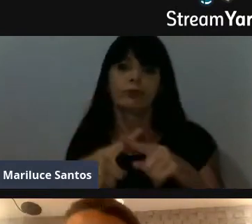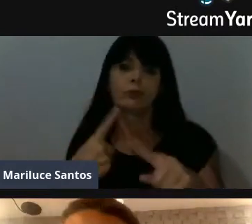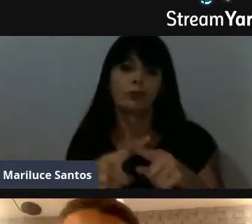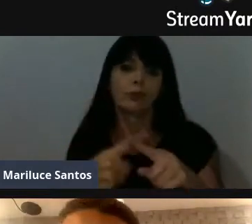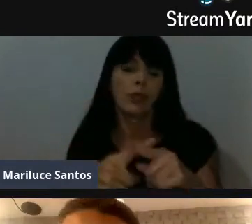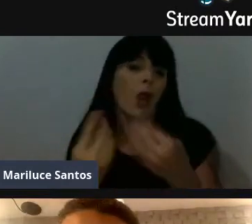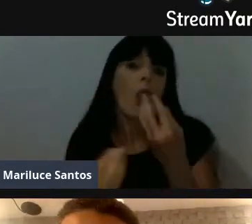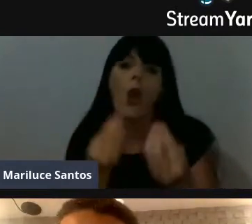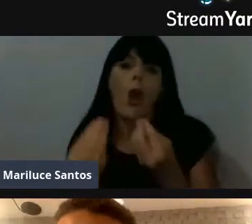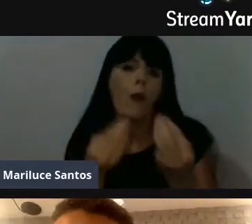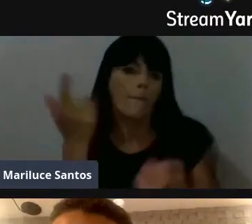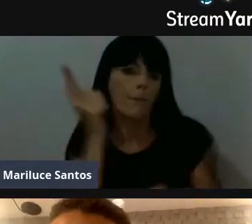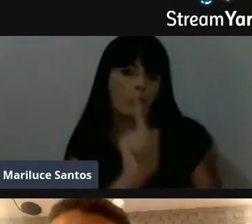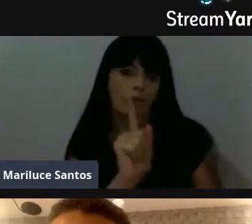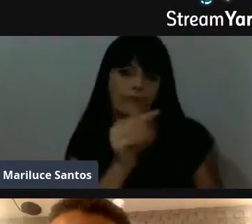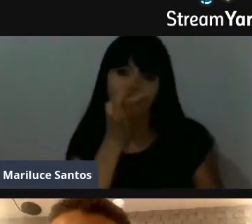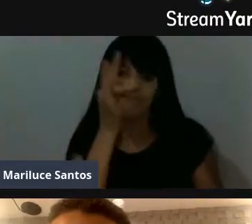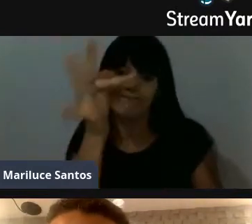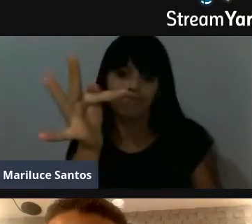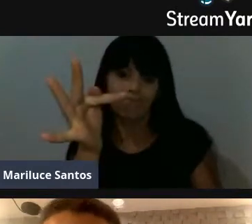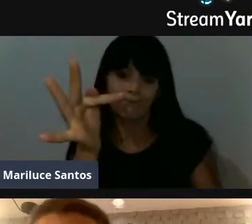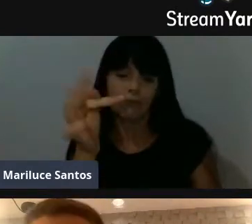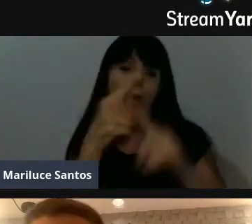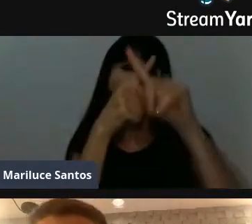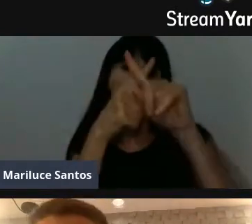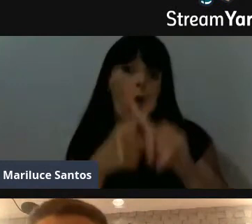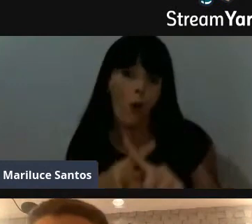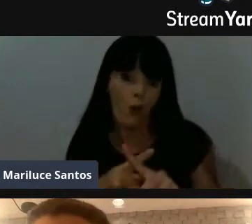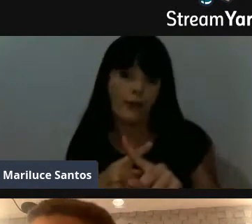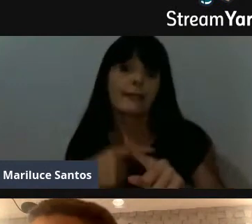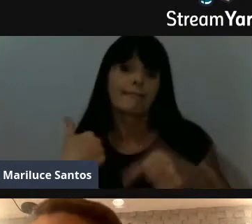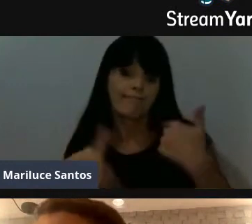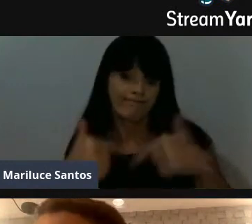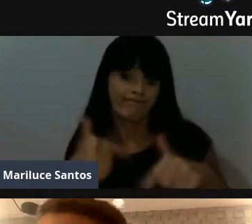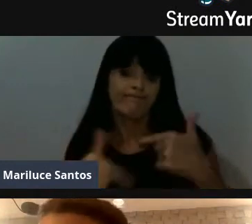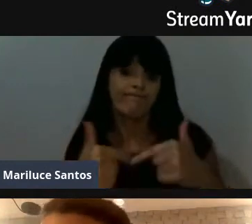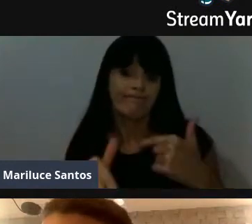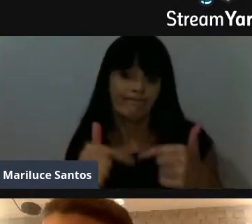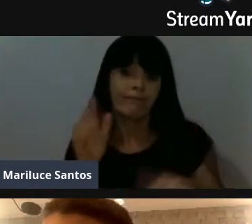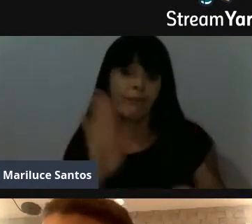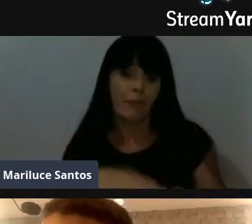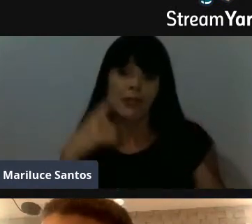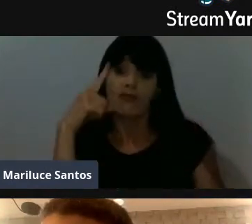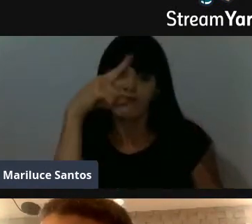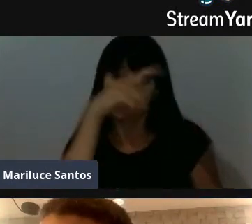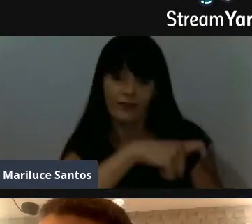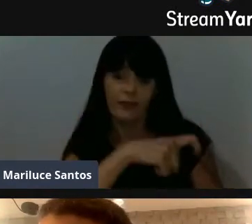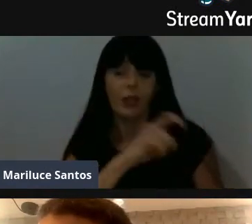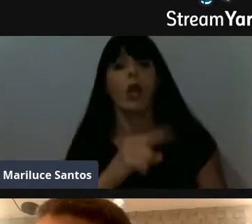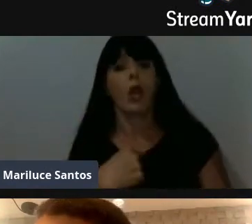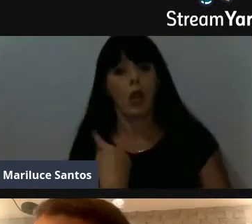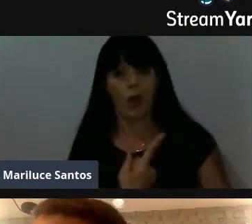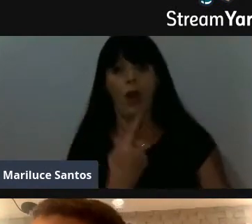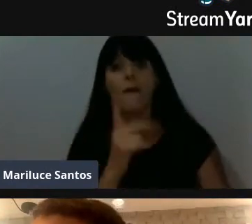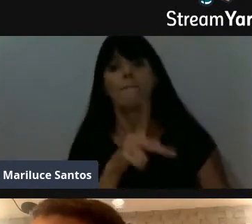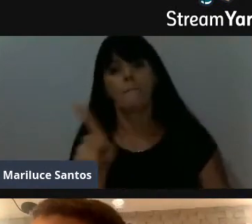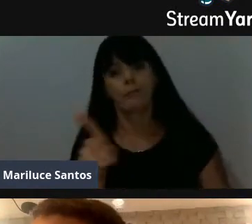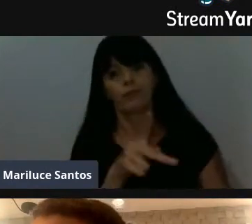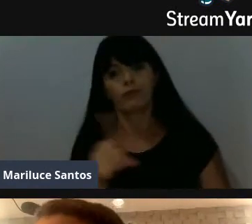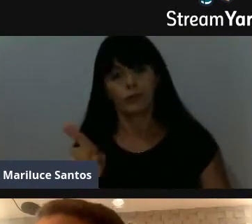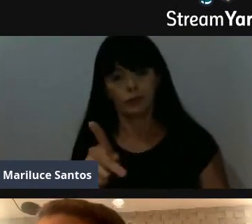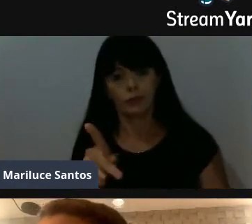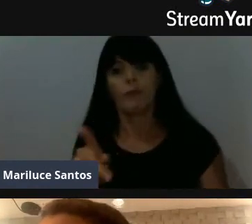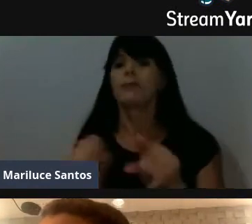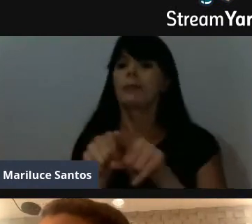concorrência no mercado de trabalho. Para a gente que é professor, para a escola em geral,